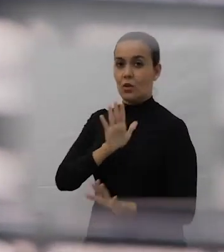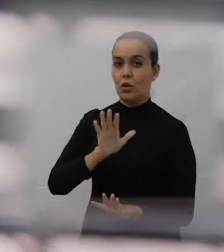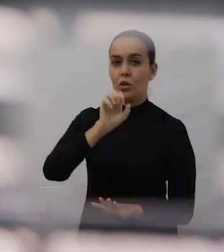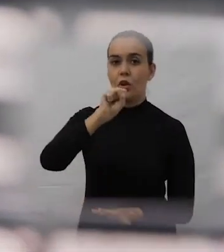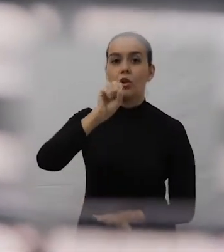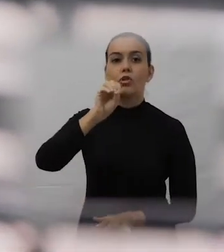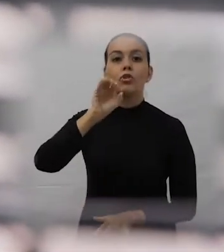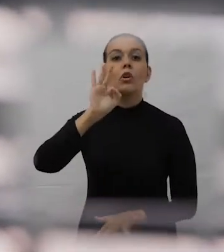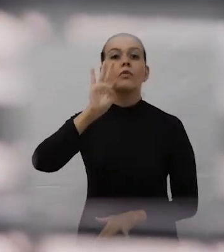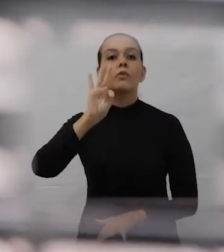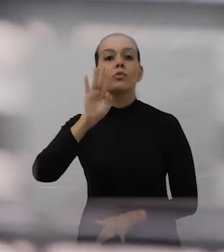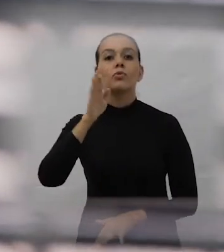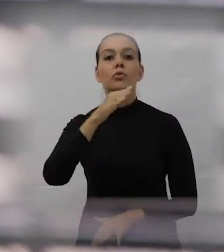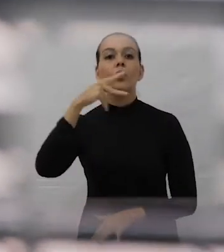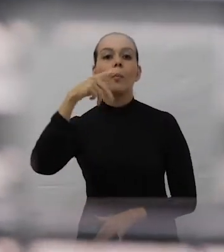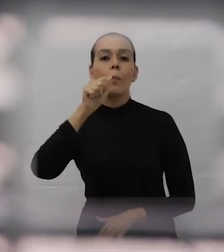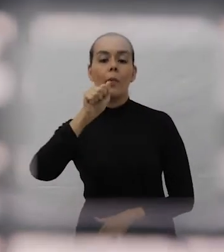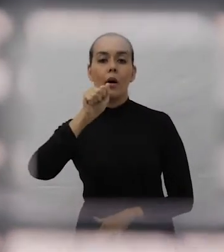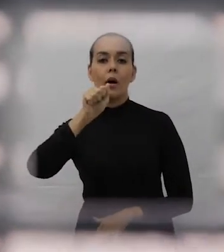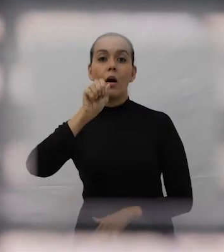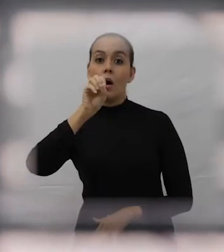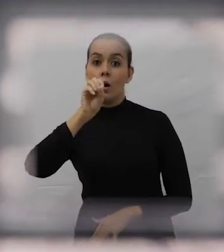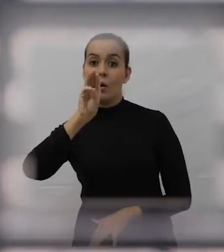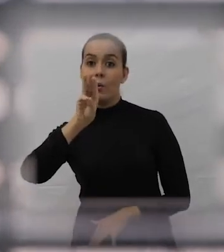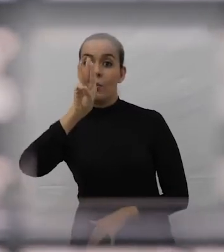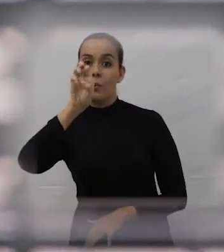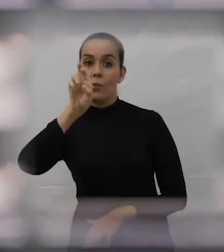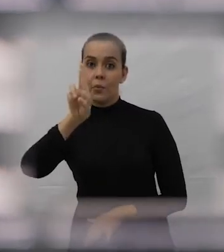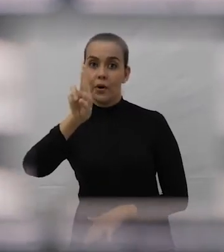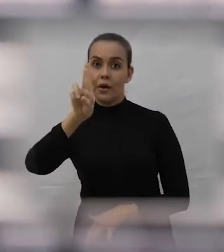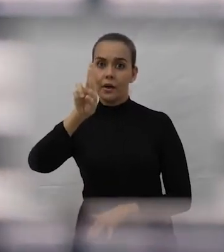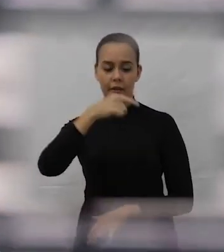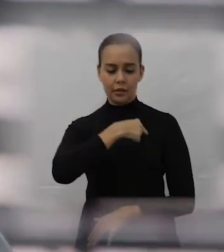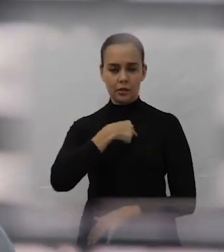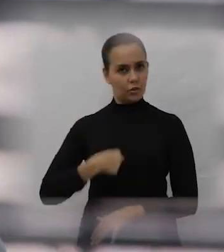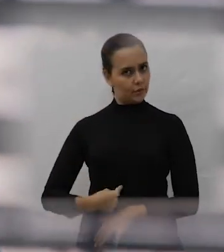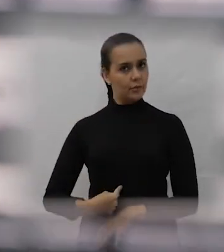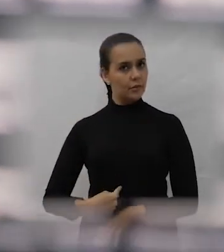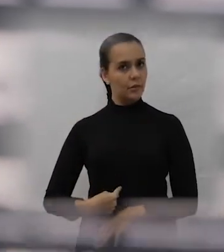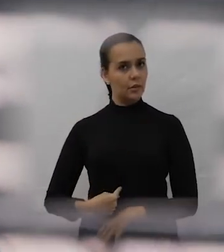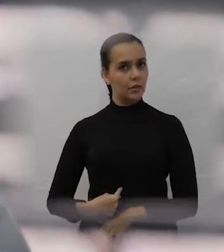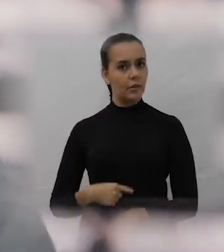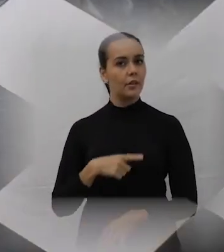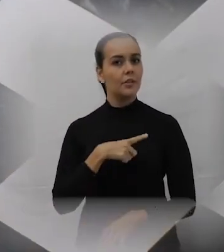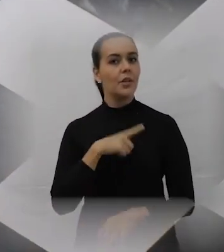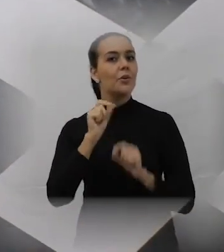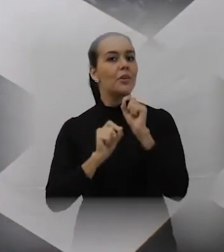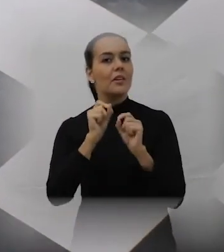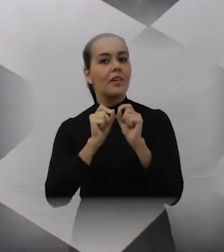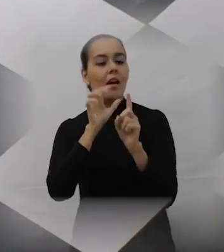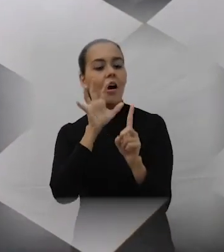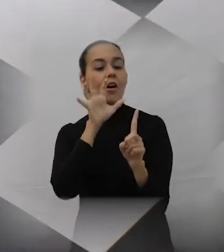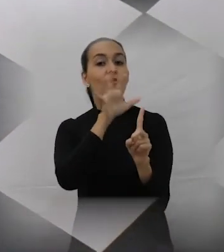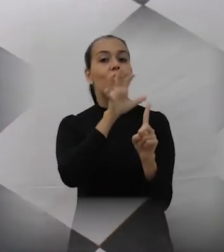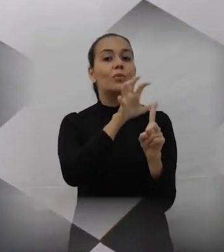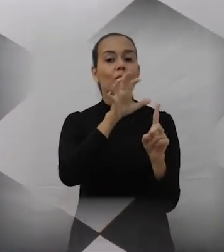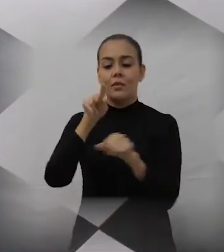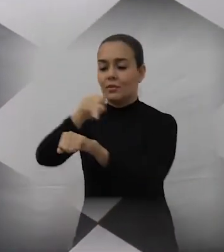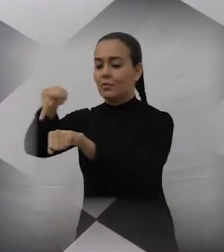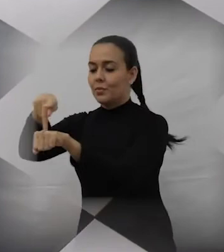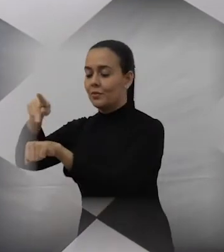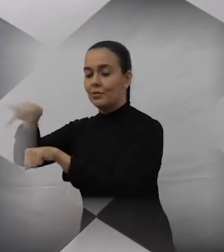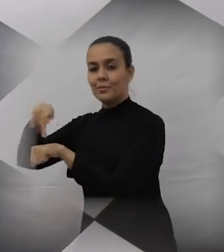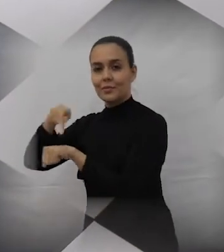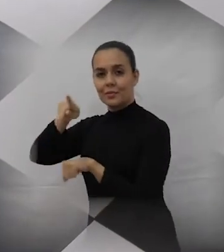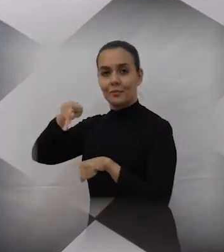que não haja um soft power chinês como há nas grandes potências ocidentais, né? Nos Estados Unidos, isso